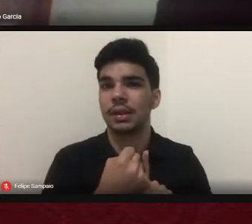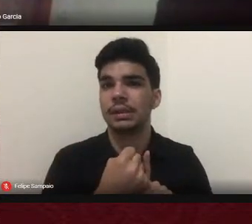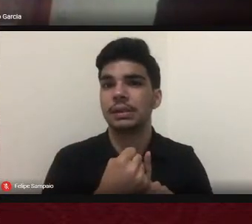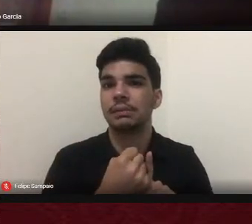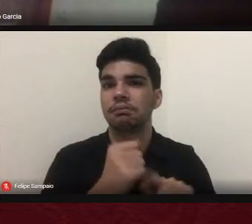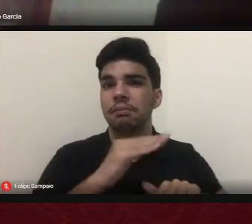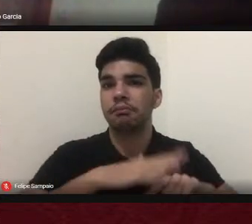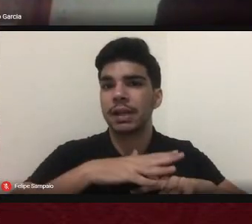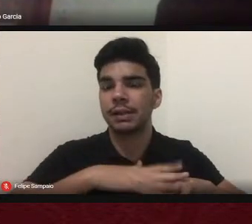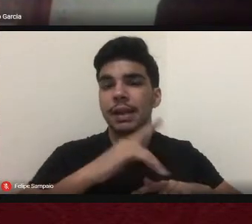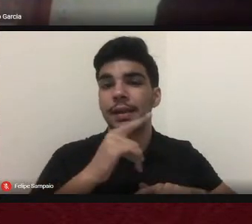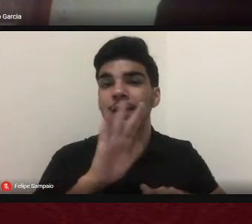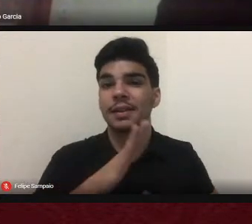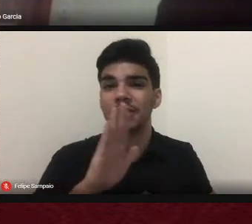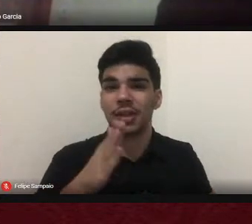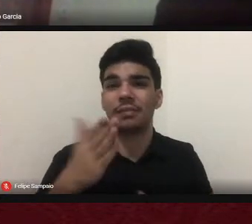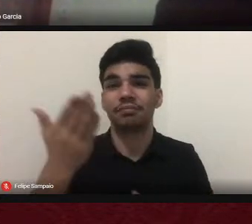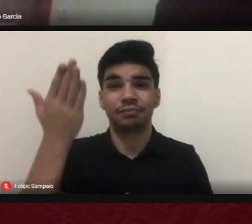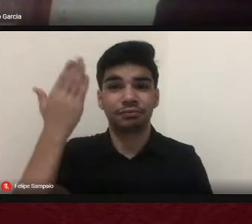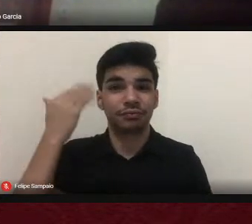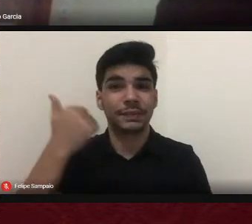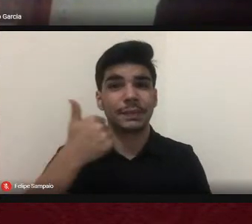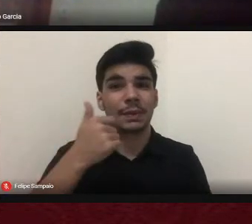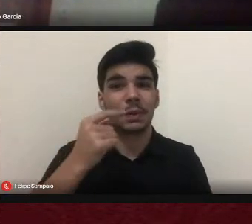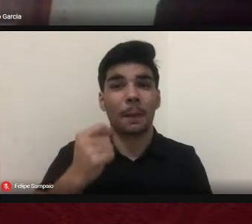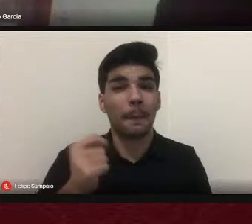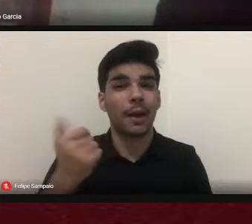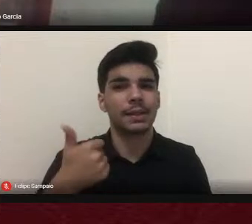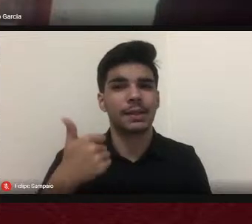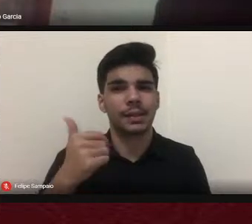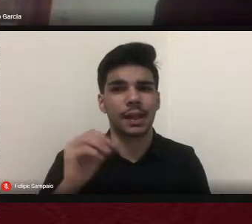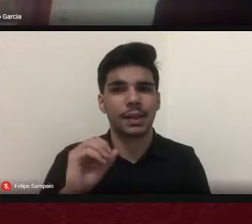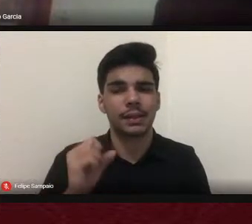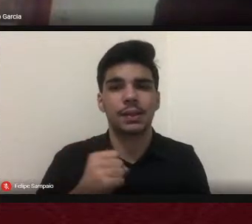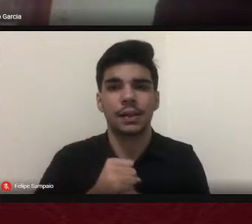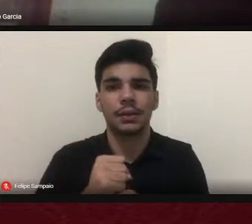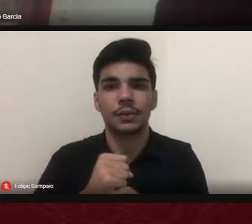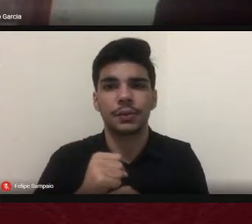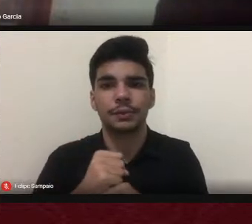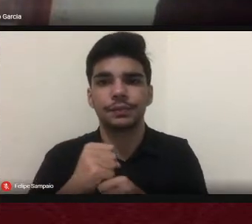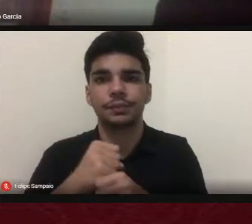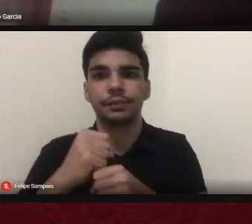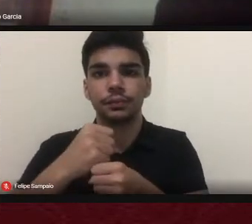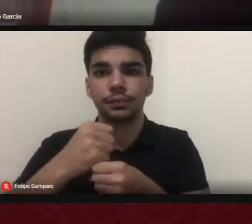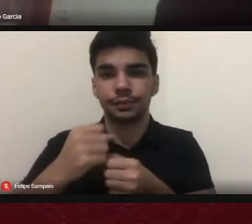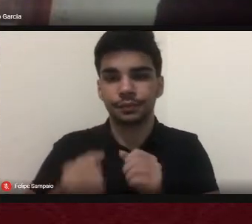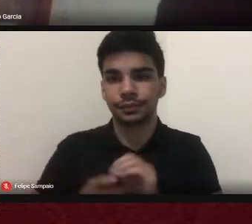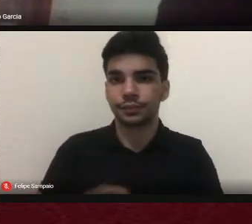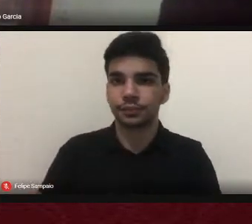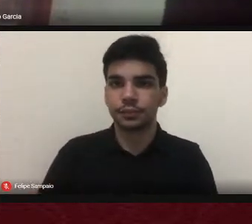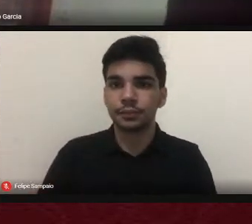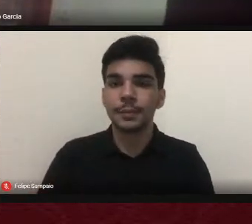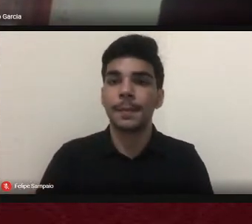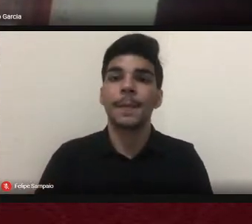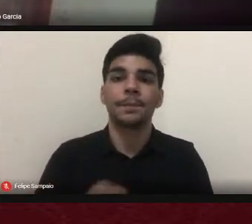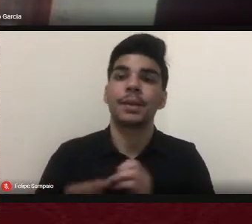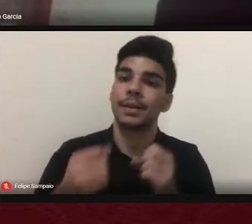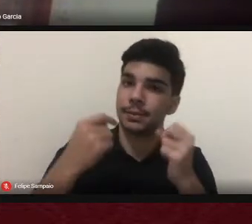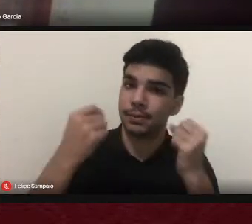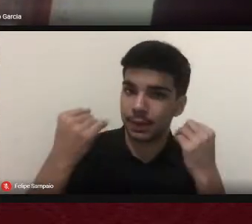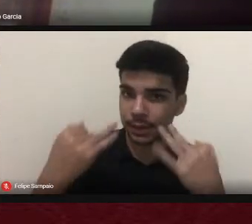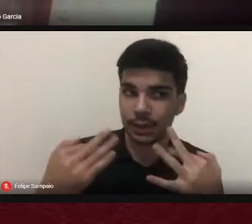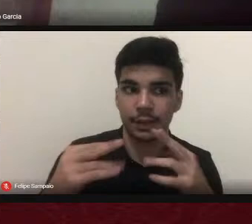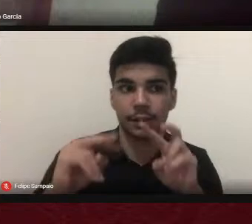e o campo da historiografia mais recentemente veio se se debruçar sobre o tema e